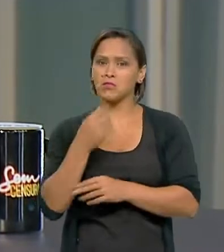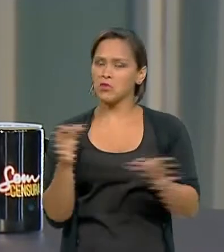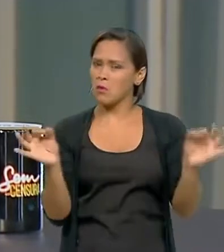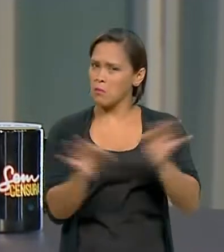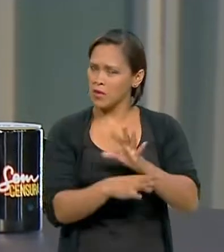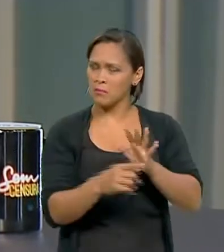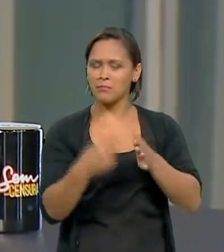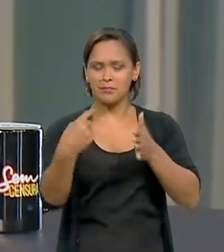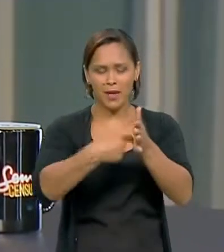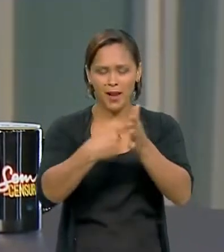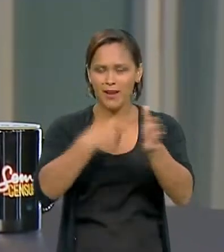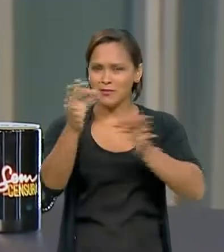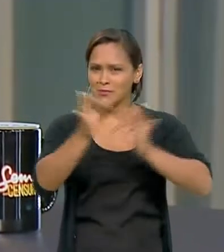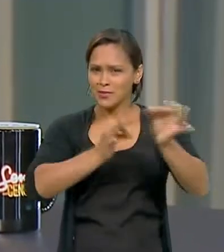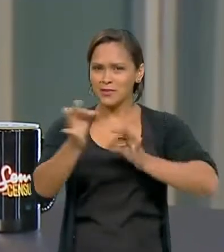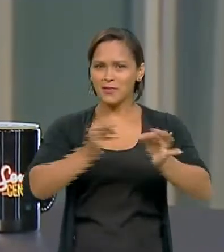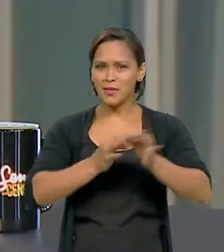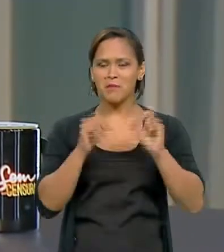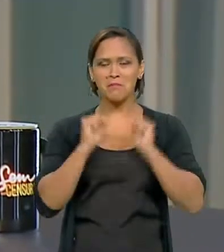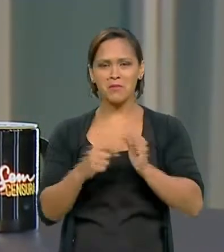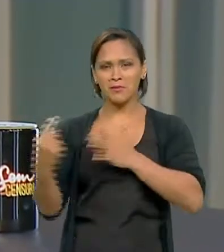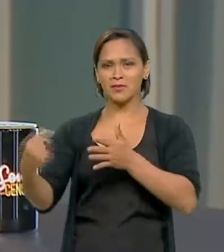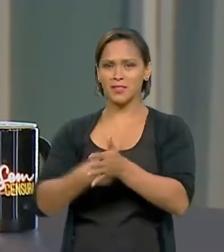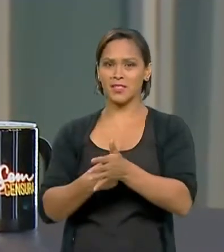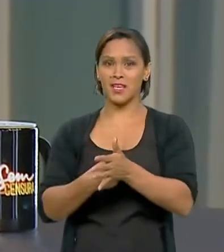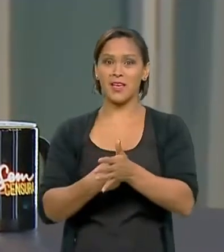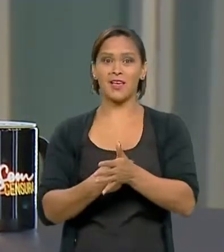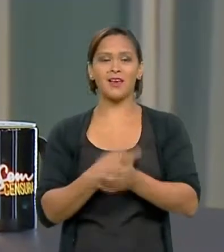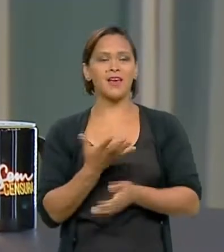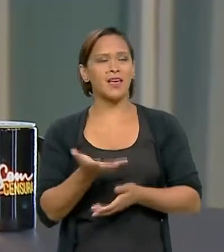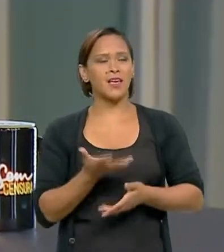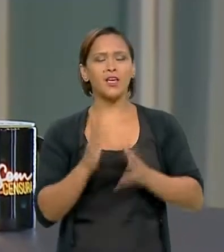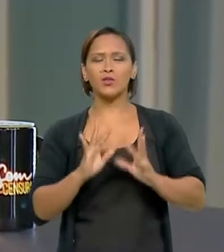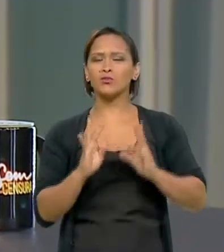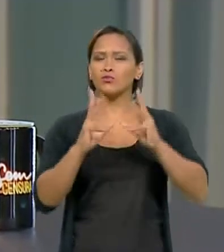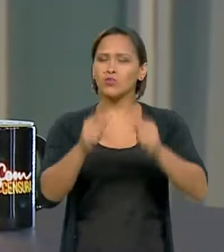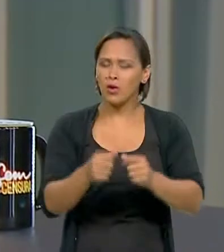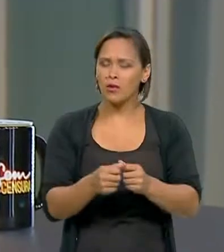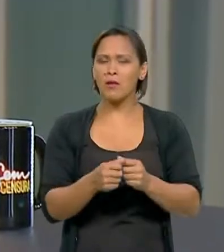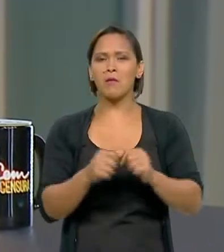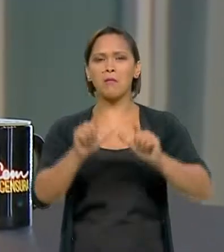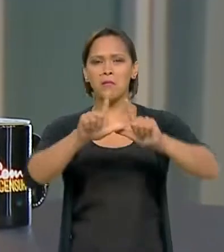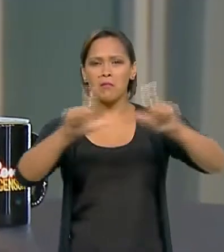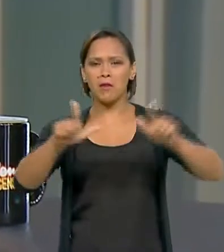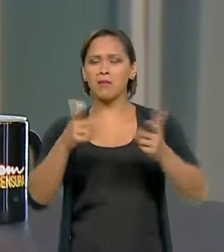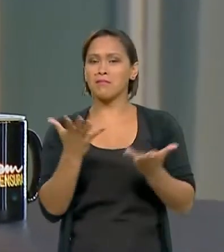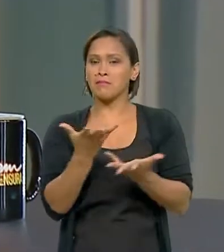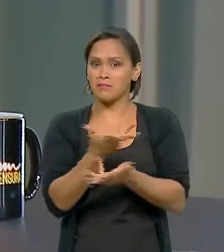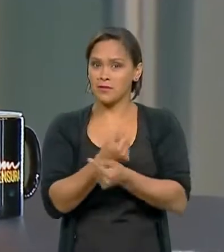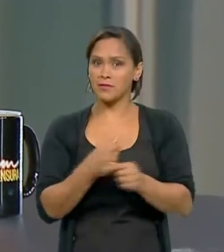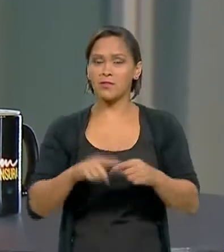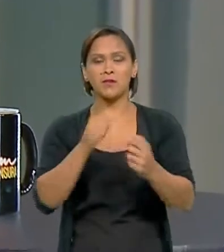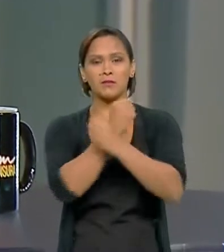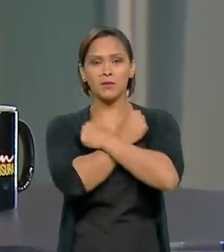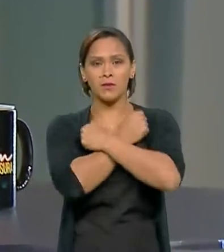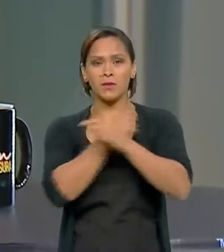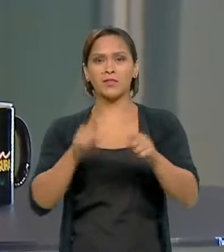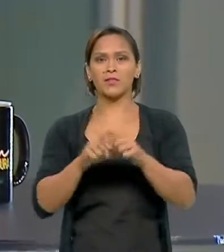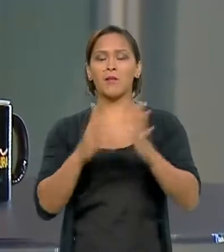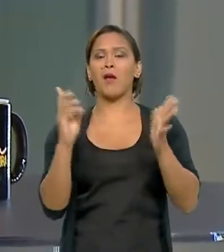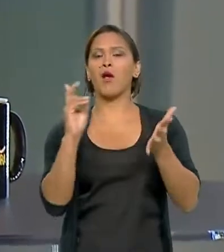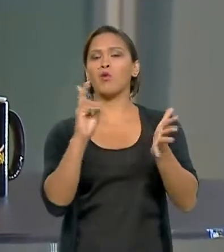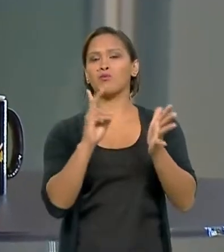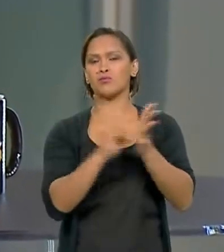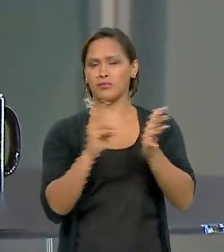e desejando que a gente tenha um programa muito positivo. E meu abraço também aos índios